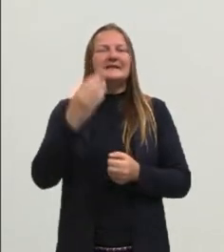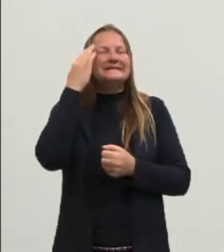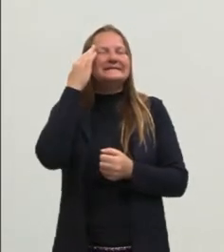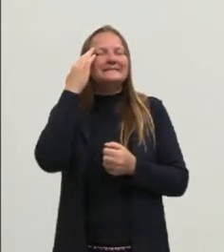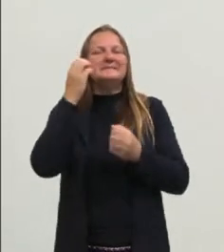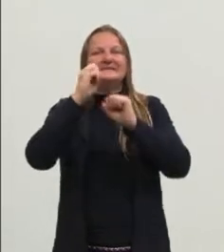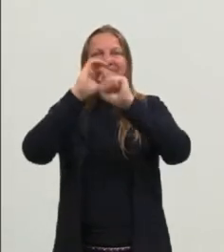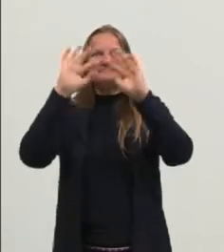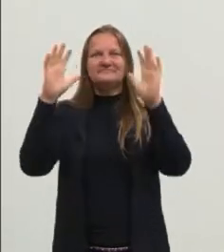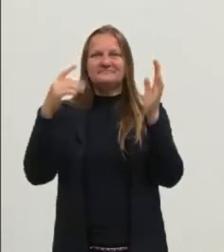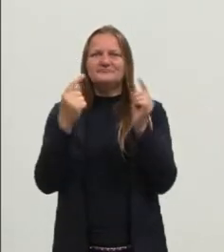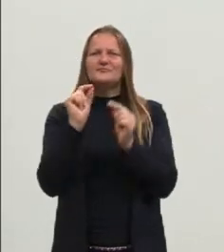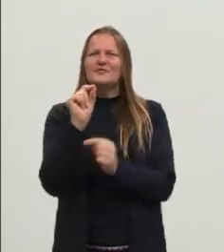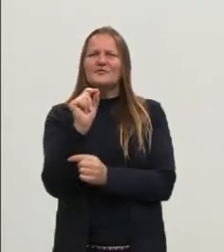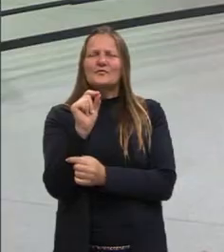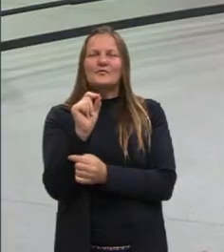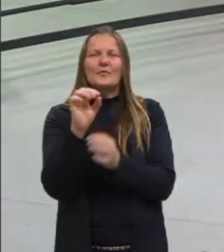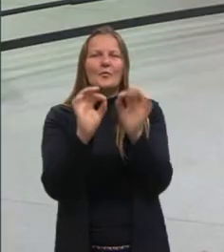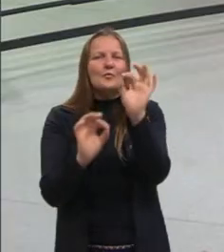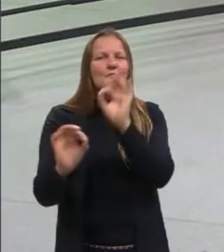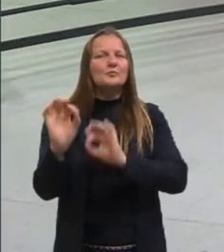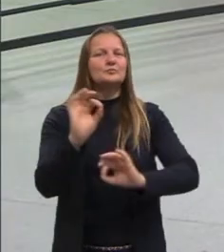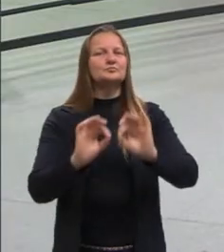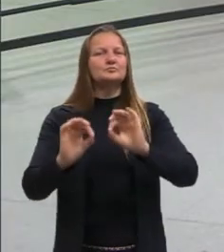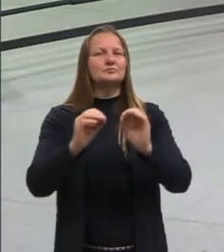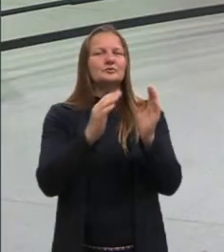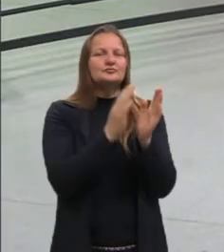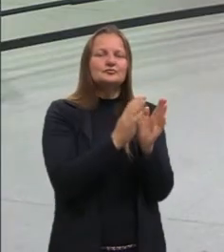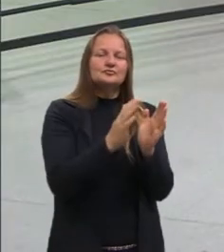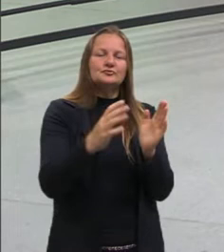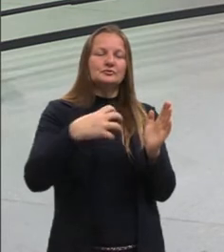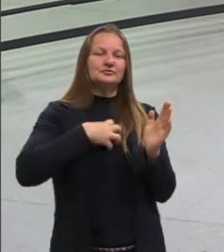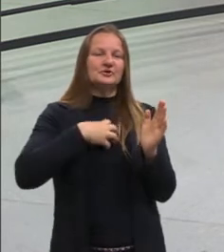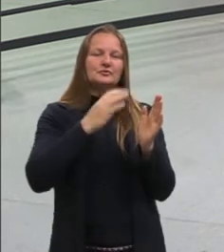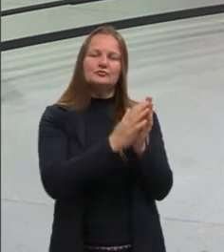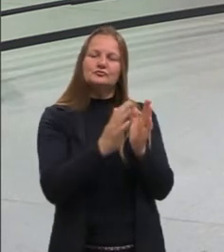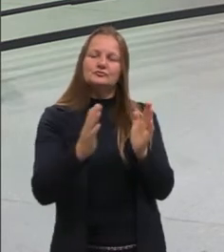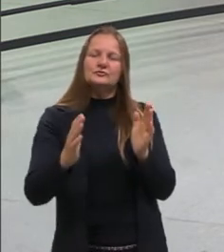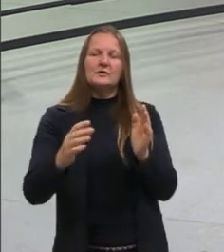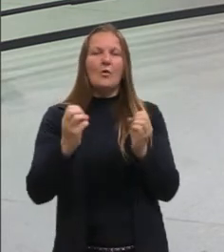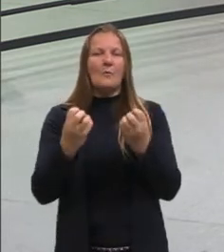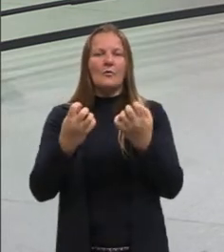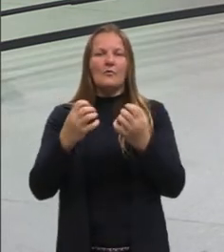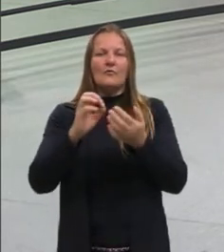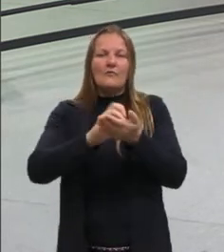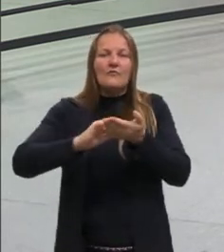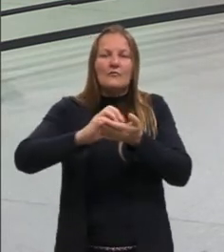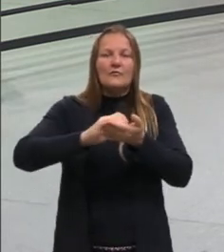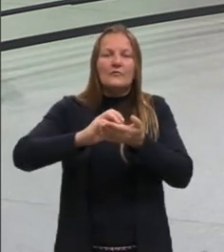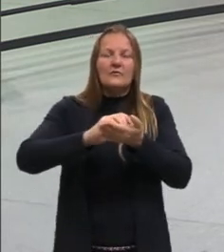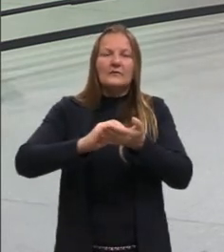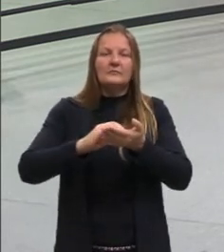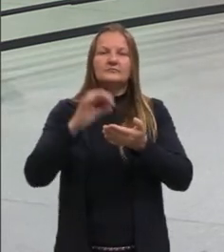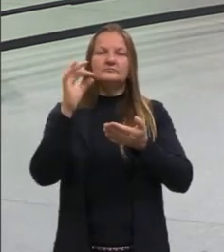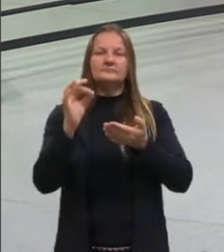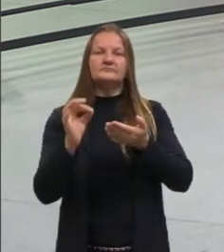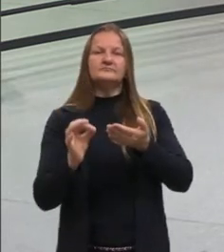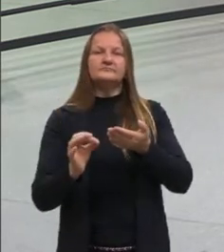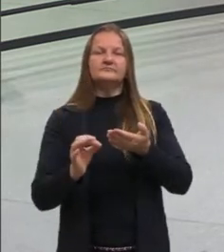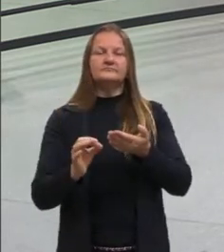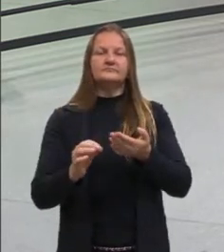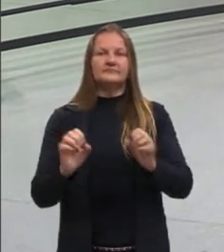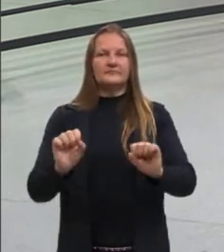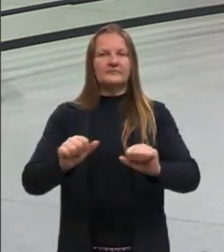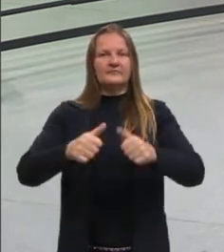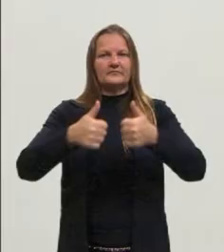que, por exemplo, as coisas se organizam de uma determinada maneira para que os cálculos funcionem de maneira correta, eu acho que é o melhor